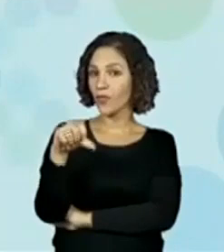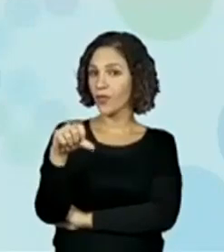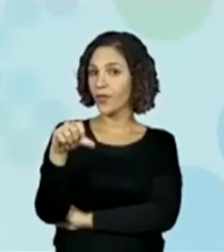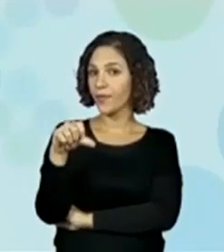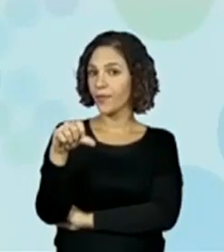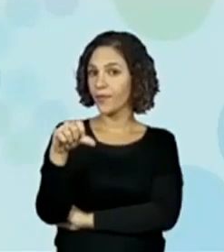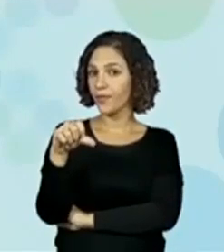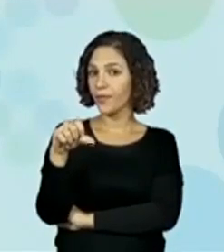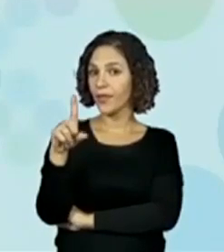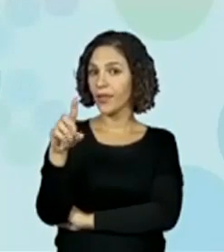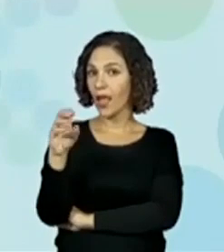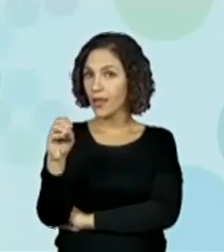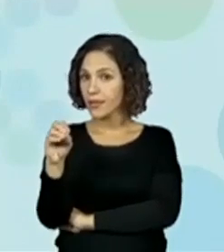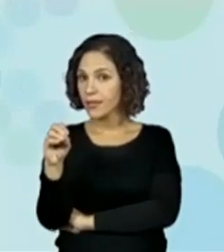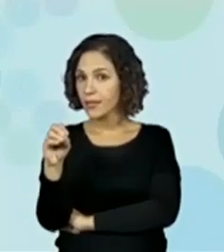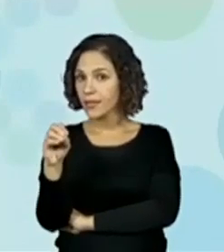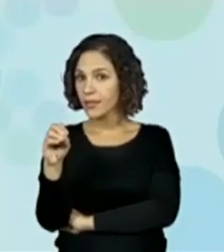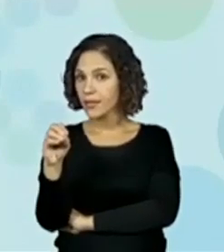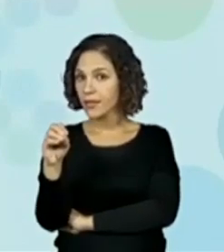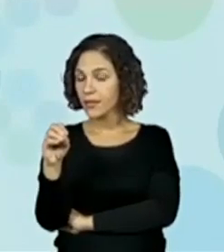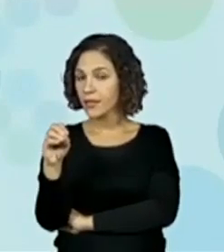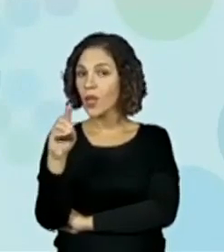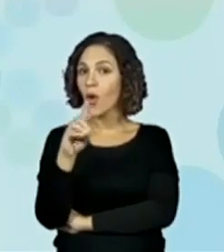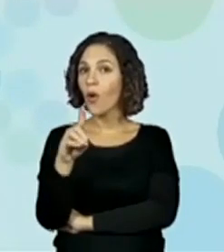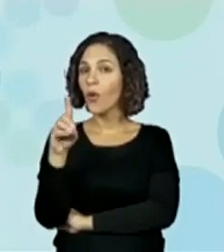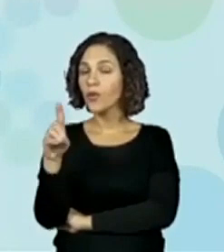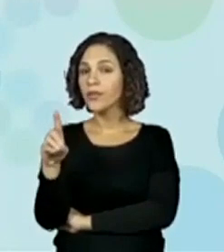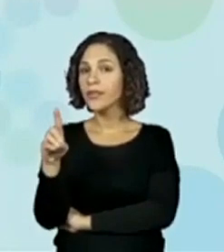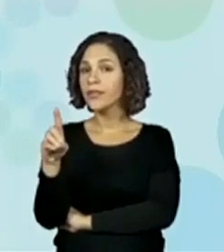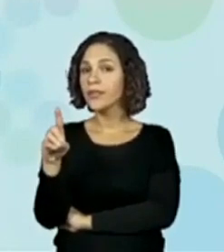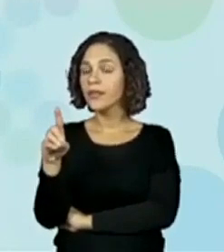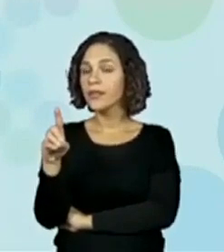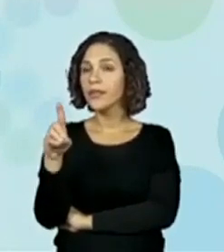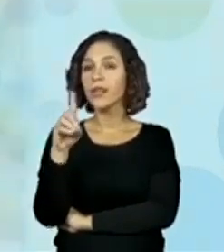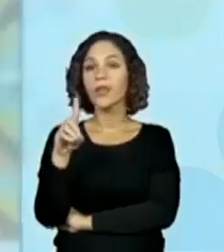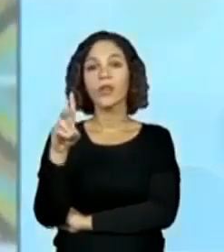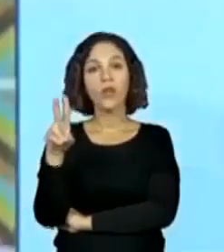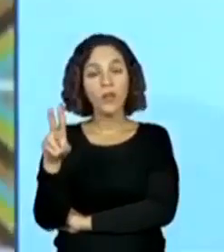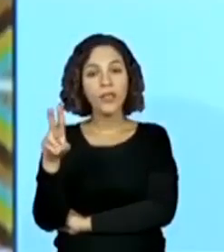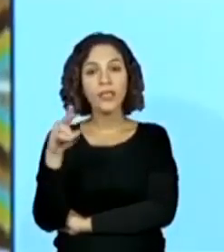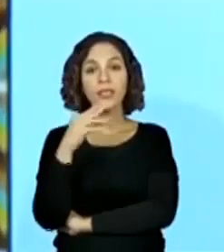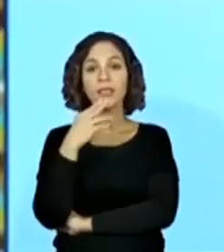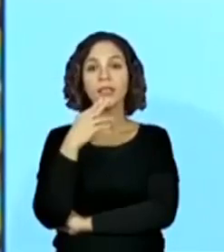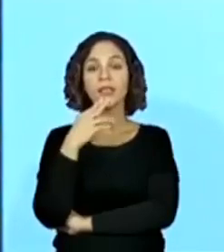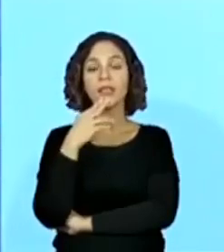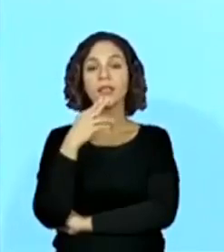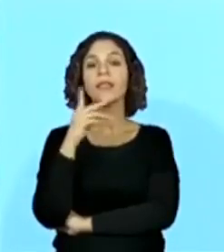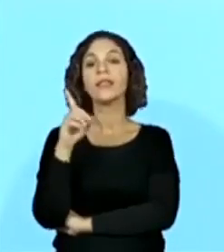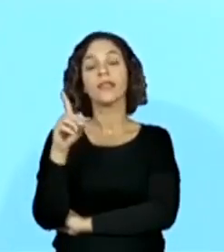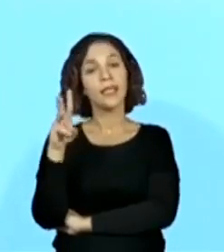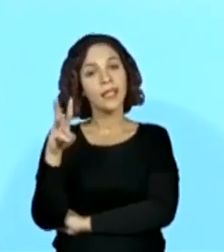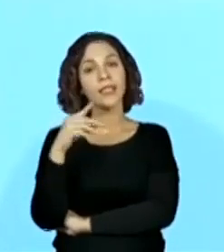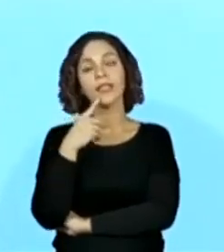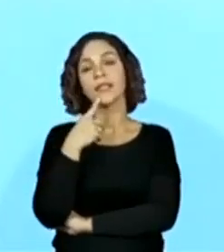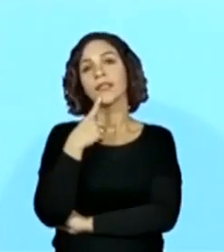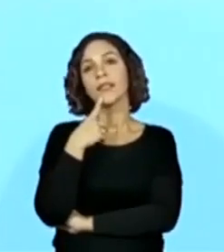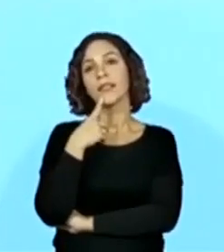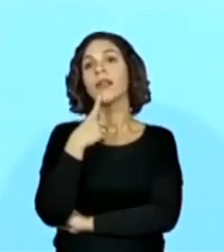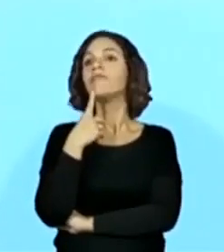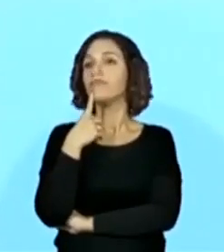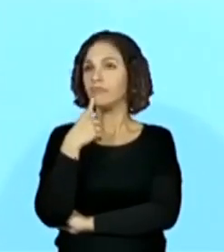nove, dez, onze, doze, treze.